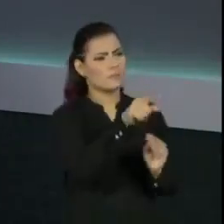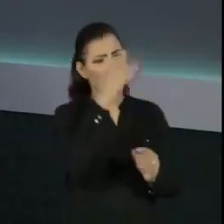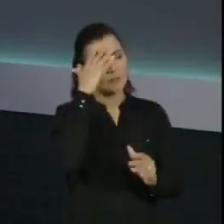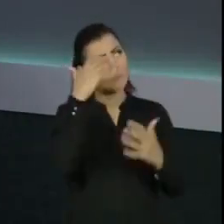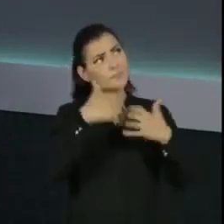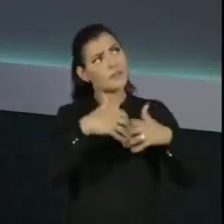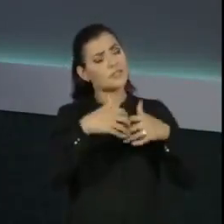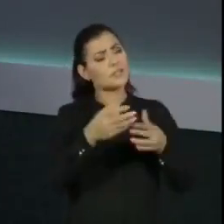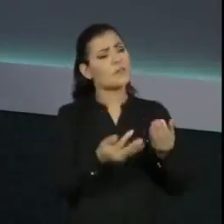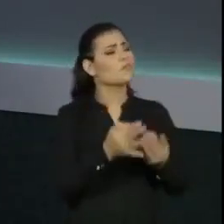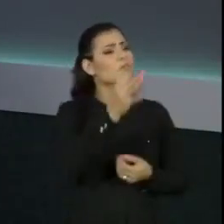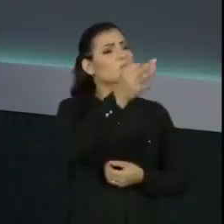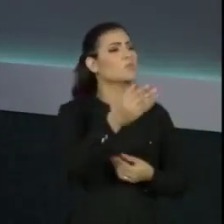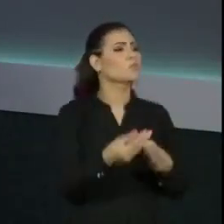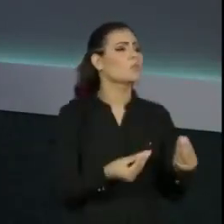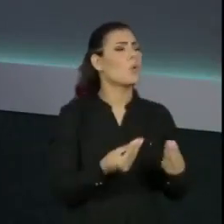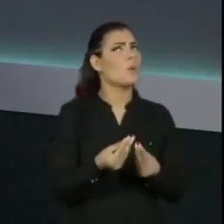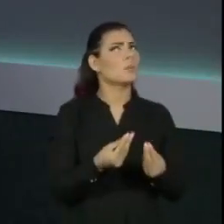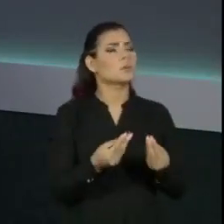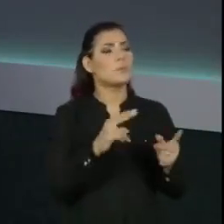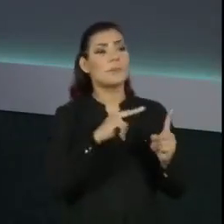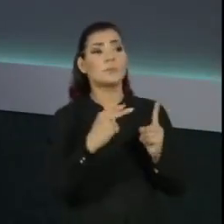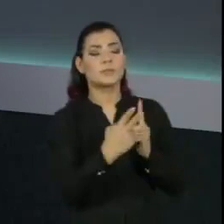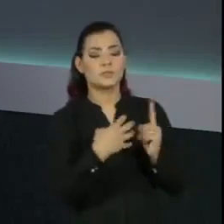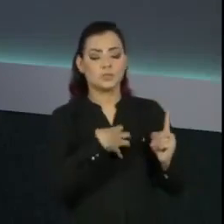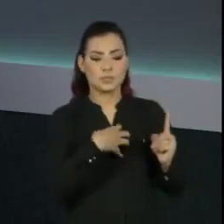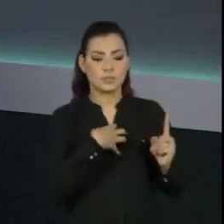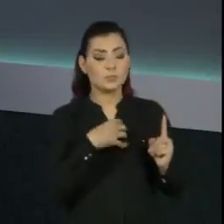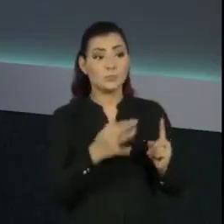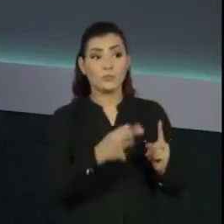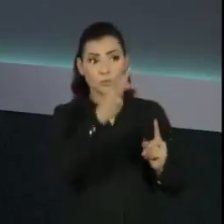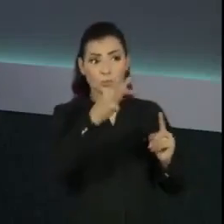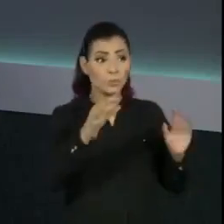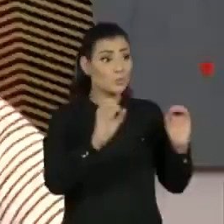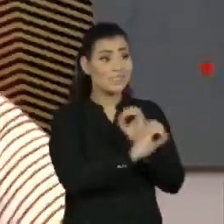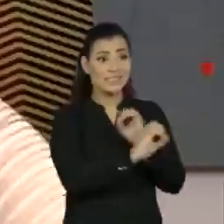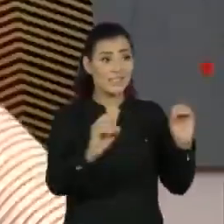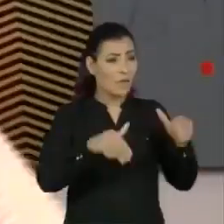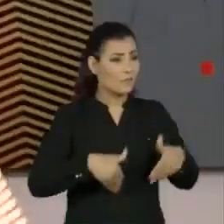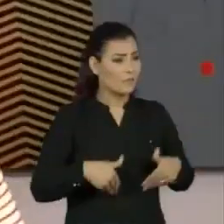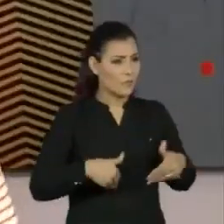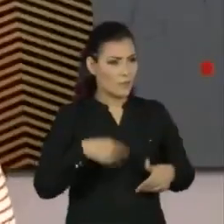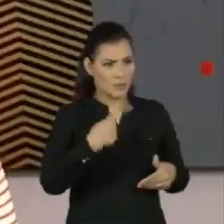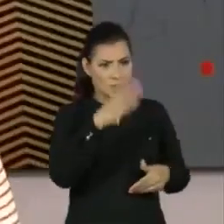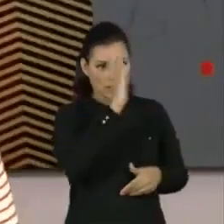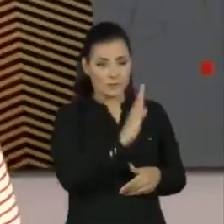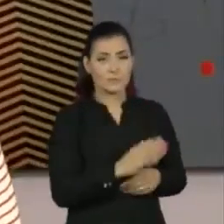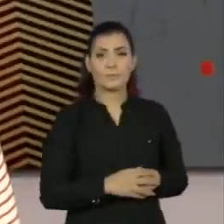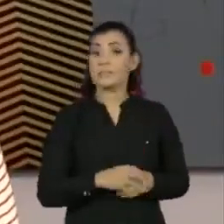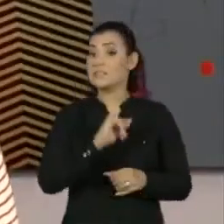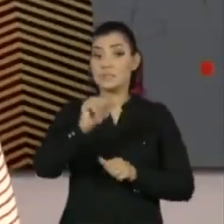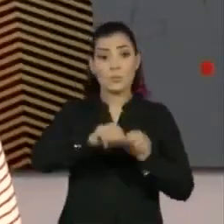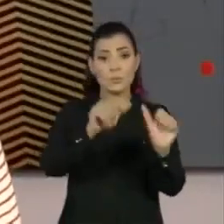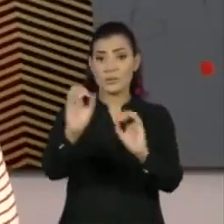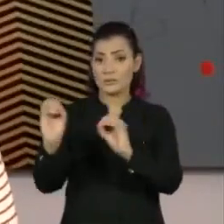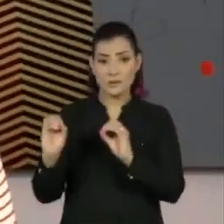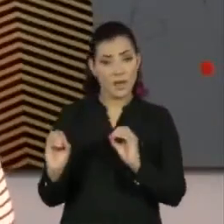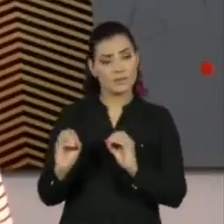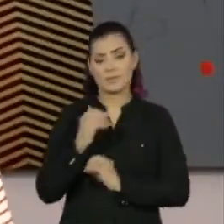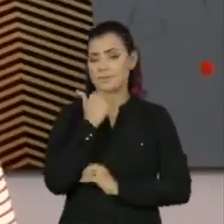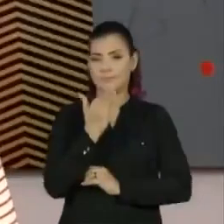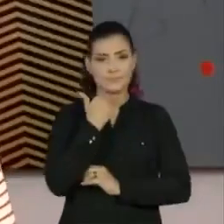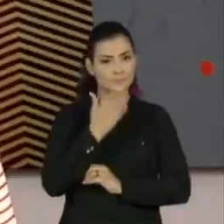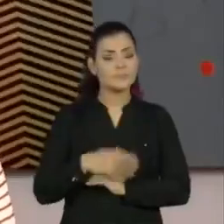imaginar uma perspectiva de fome zero novamente no país? Sem mudanças estruturais, não. A gente